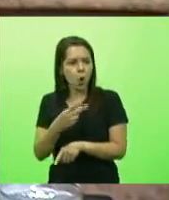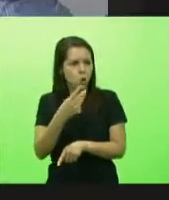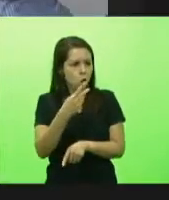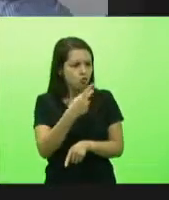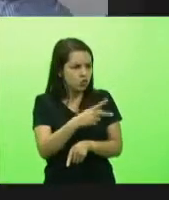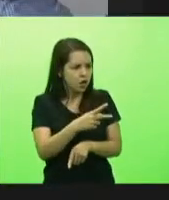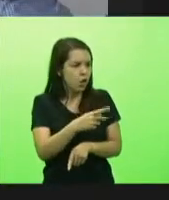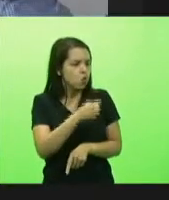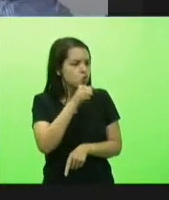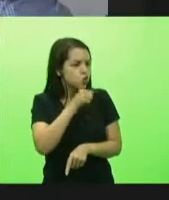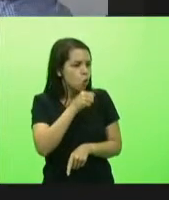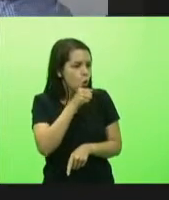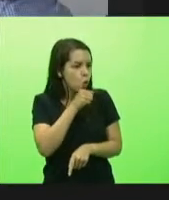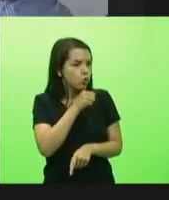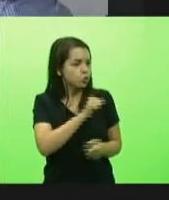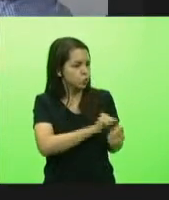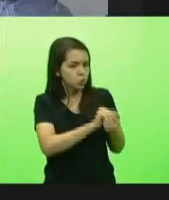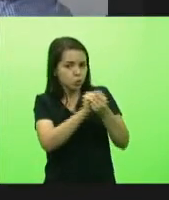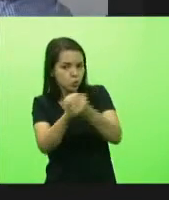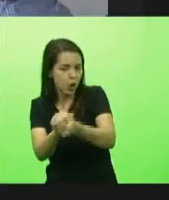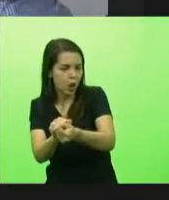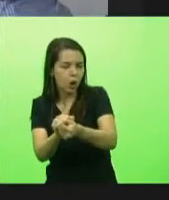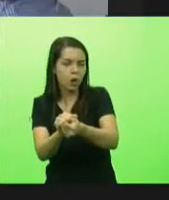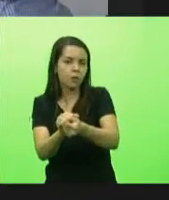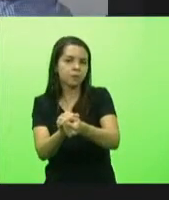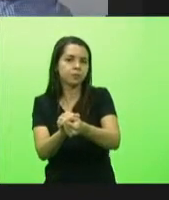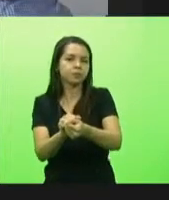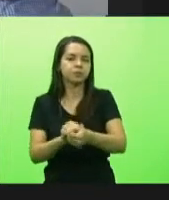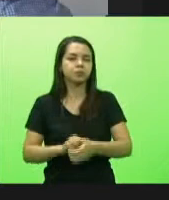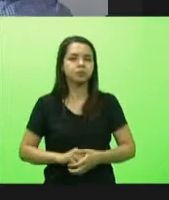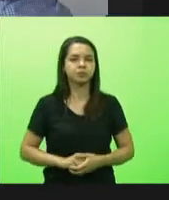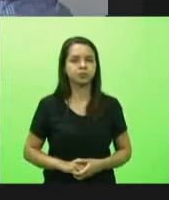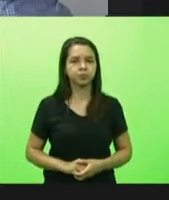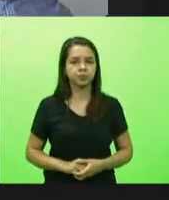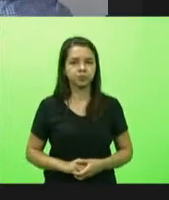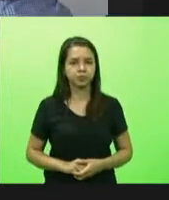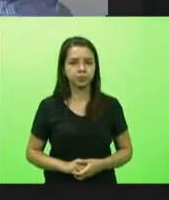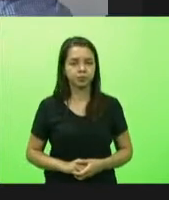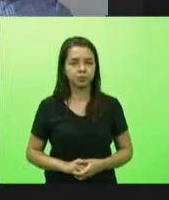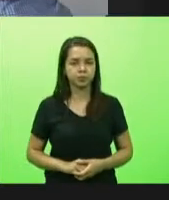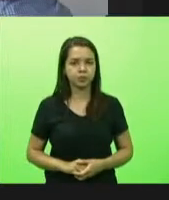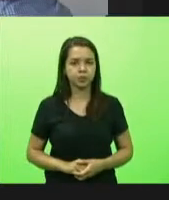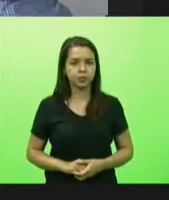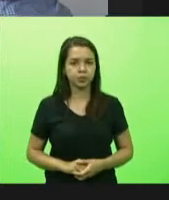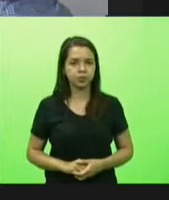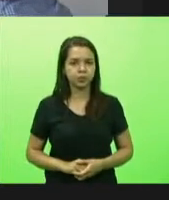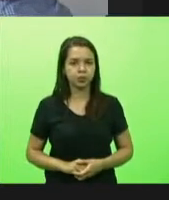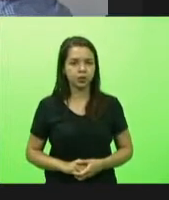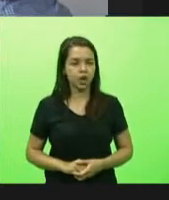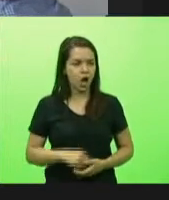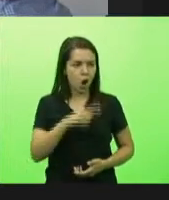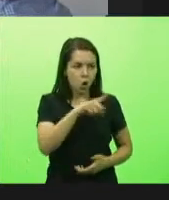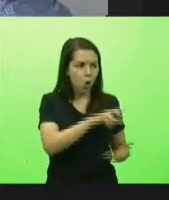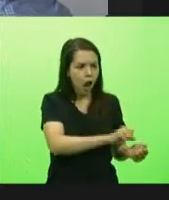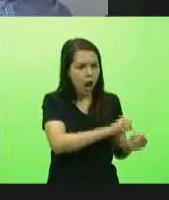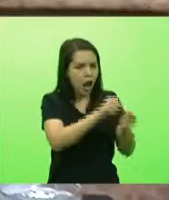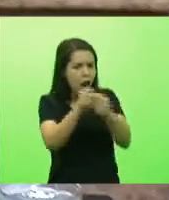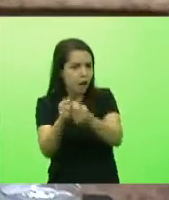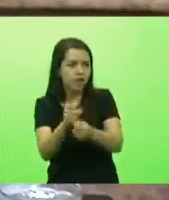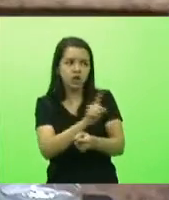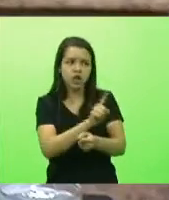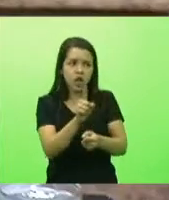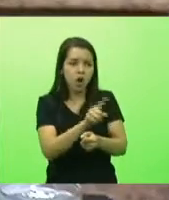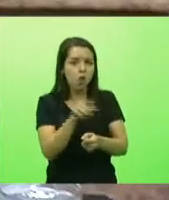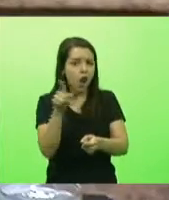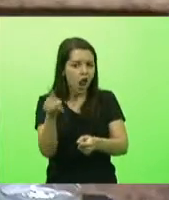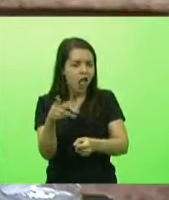mais 30 segundos que eles não estão injetando líquido da vacina eles